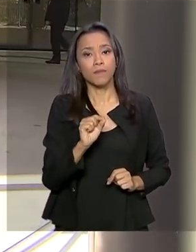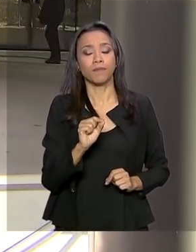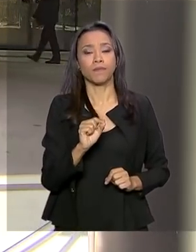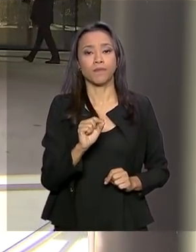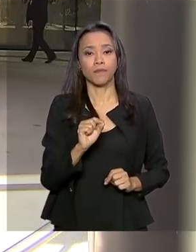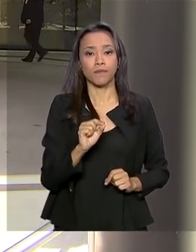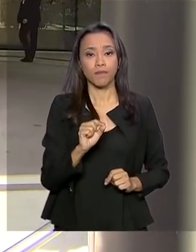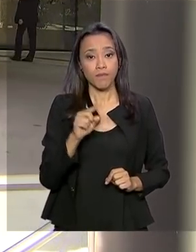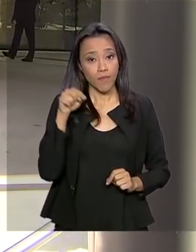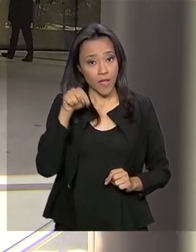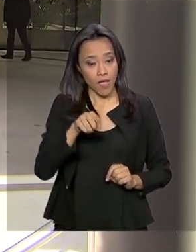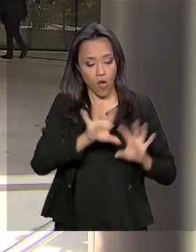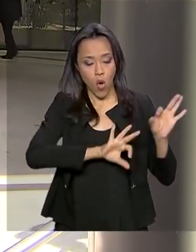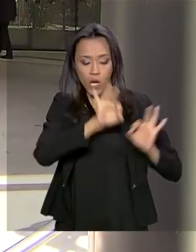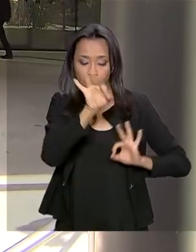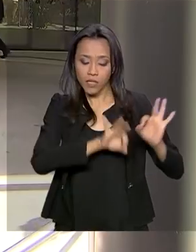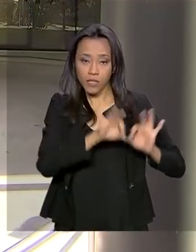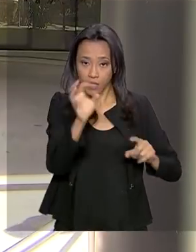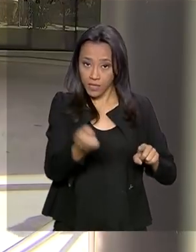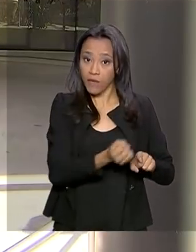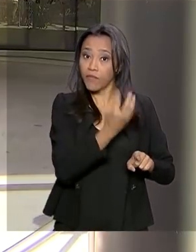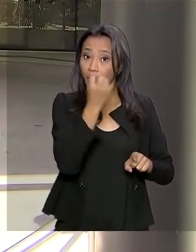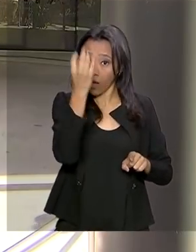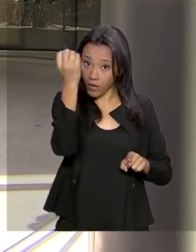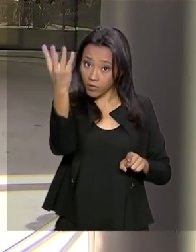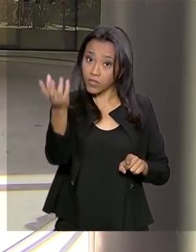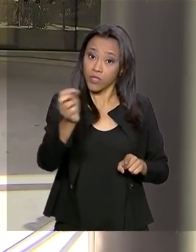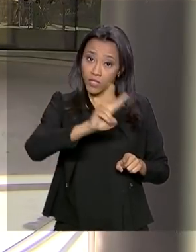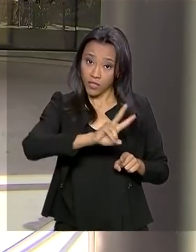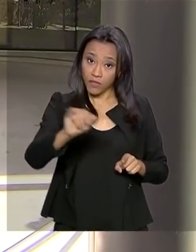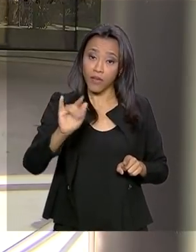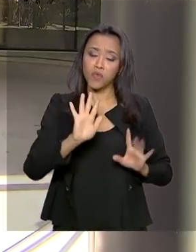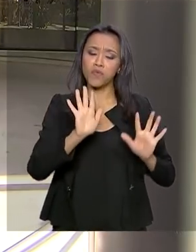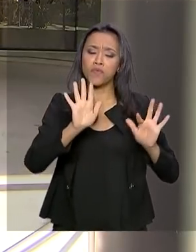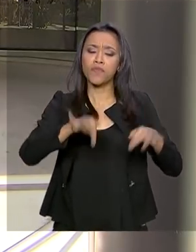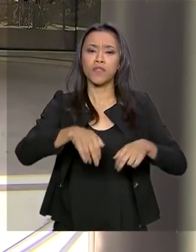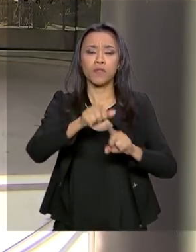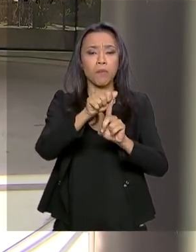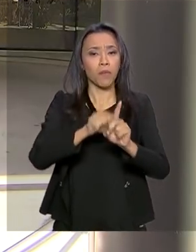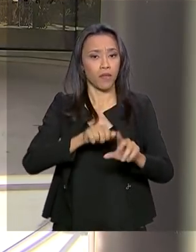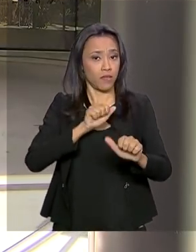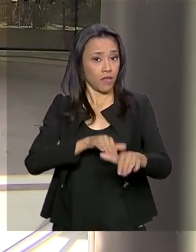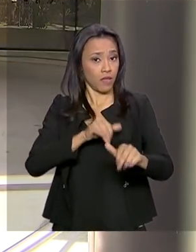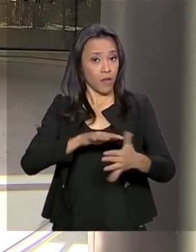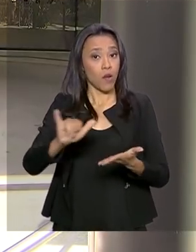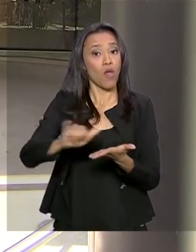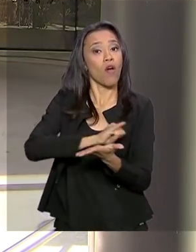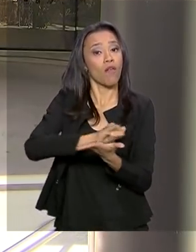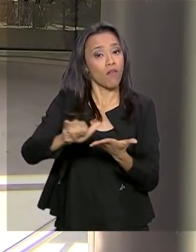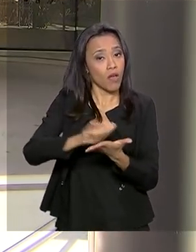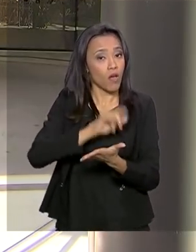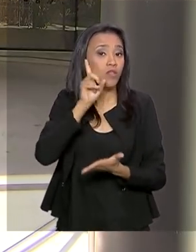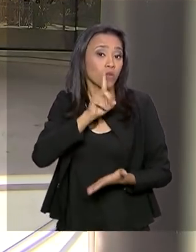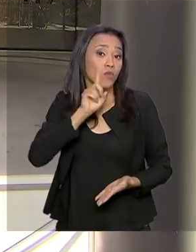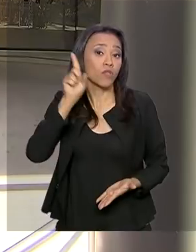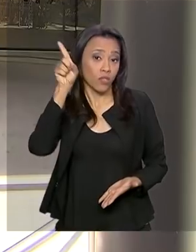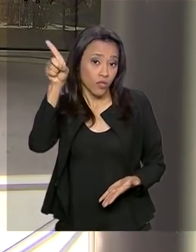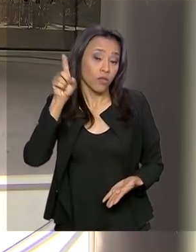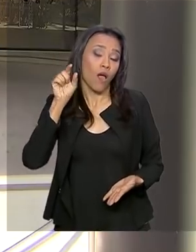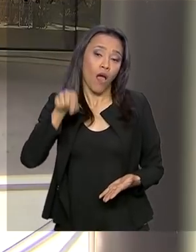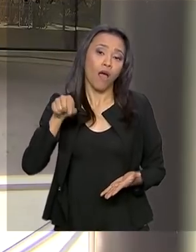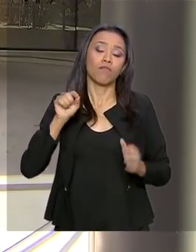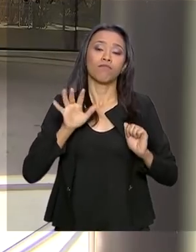esta viagem que o presidente deve fazer ao final do mês de setembro para Nova York para participar da